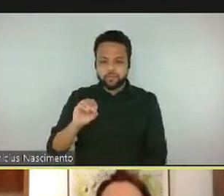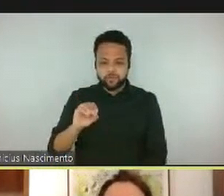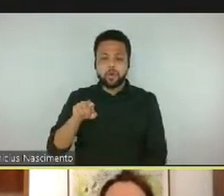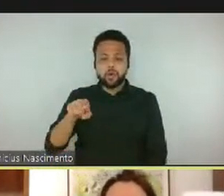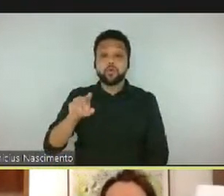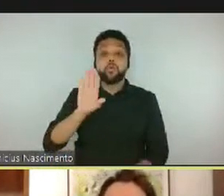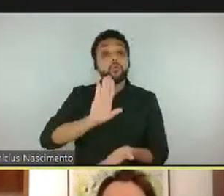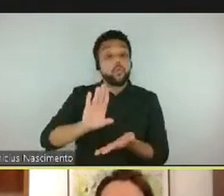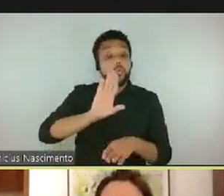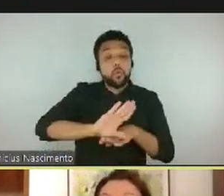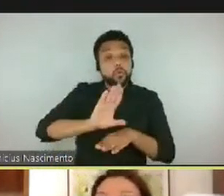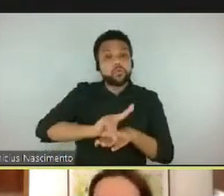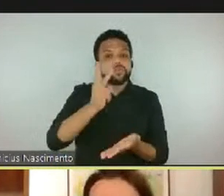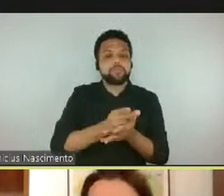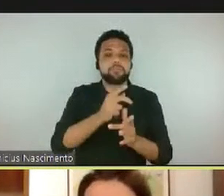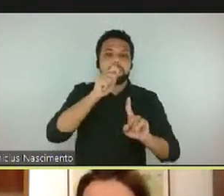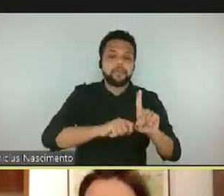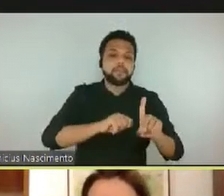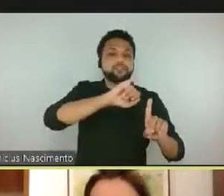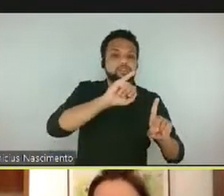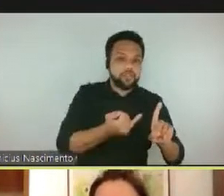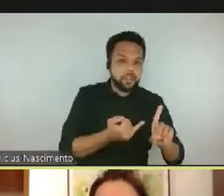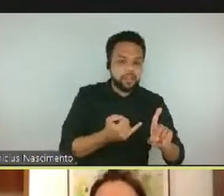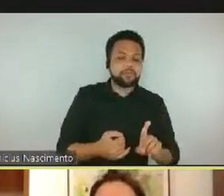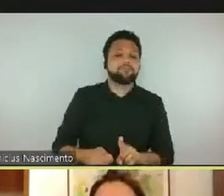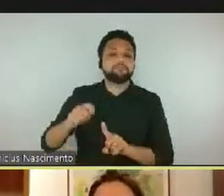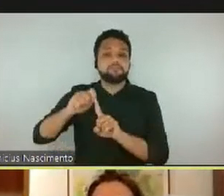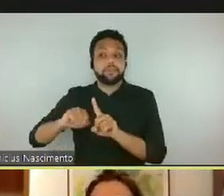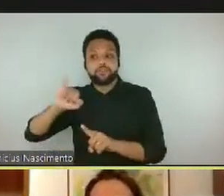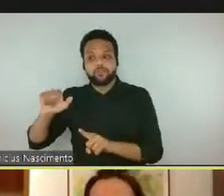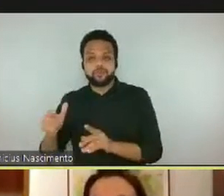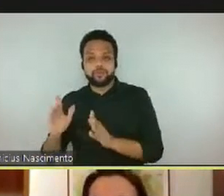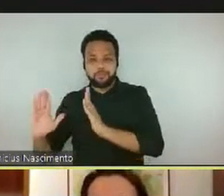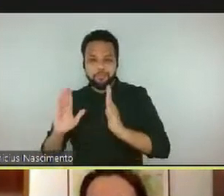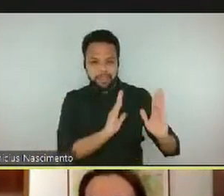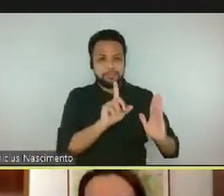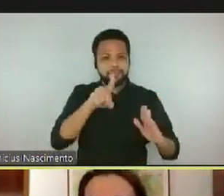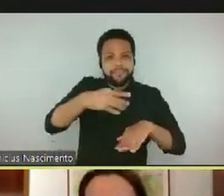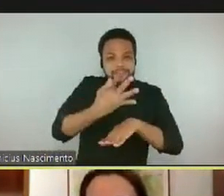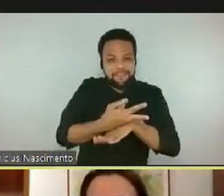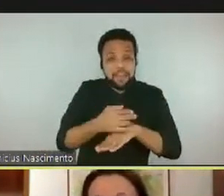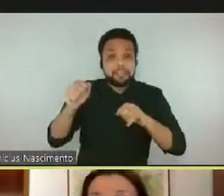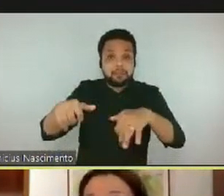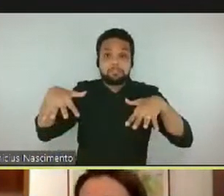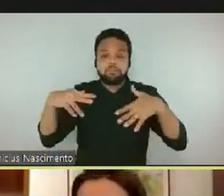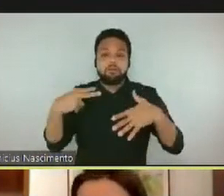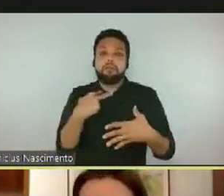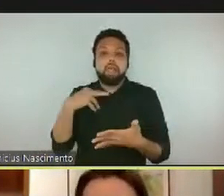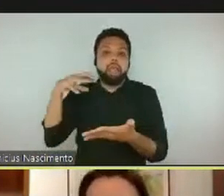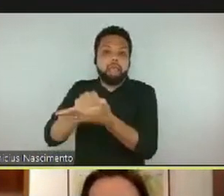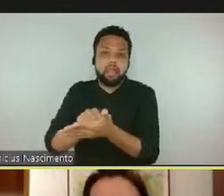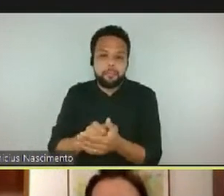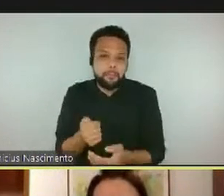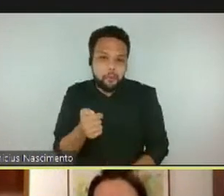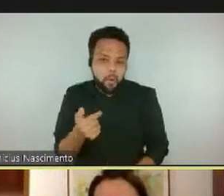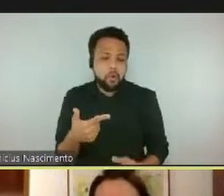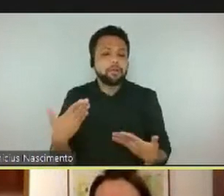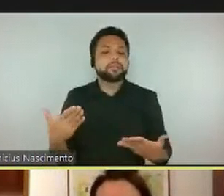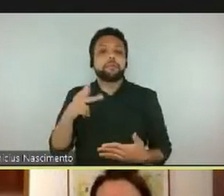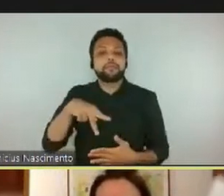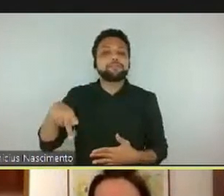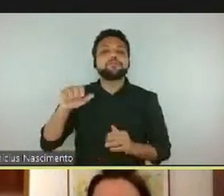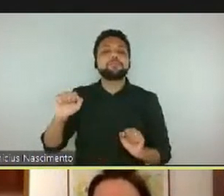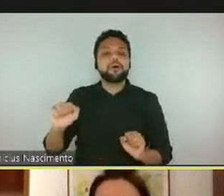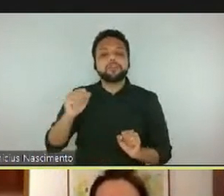o auditório é menos ocupado, então, os professores podem usufruir desse espaço, todos